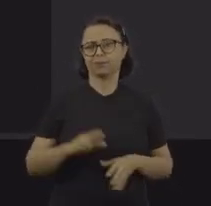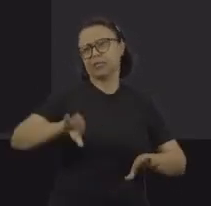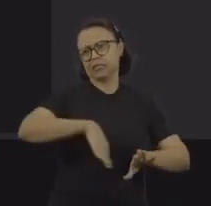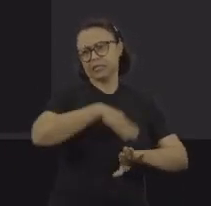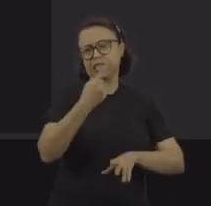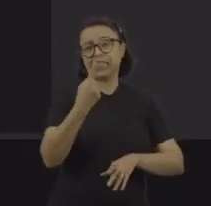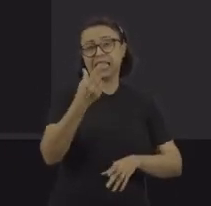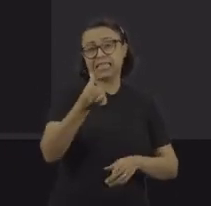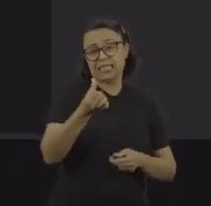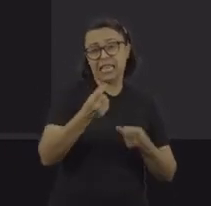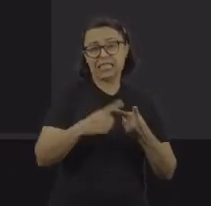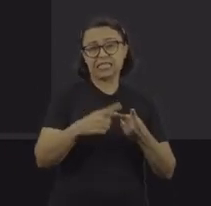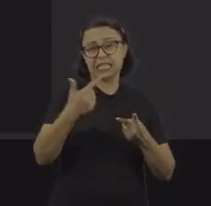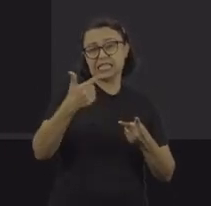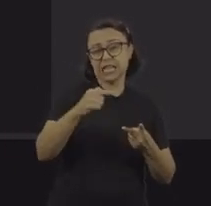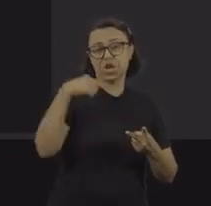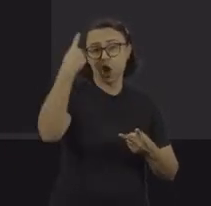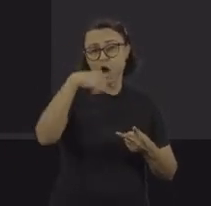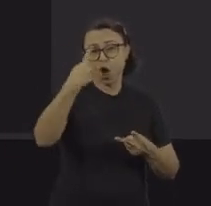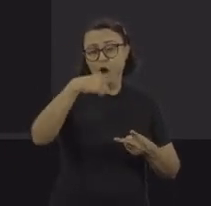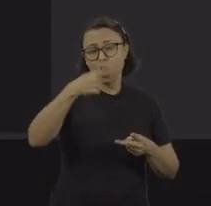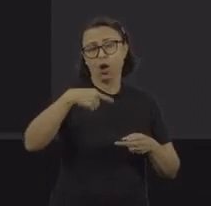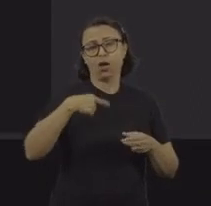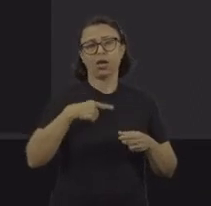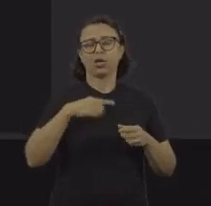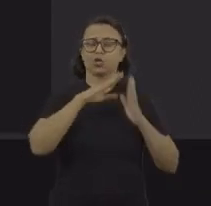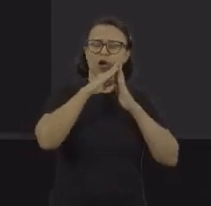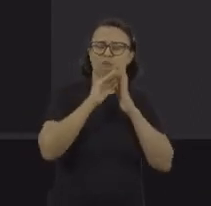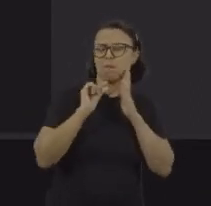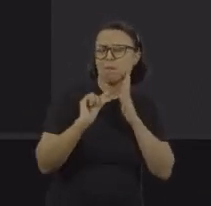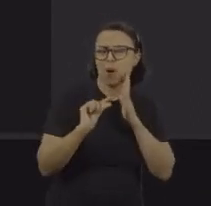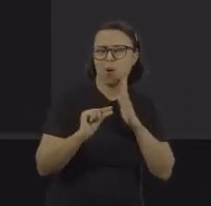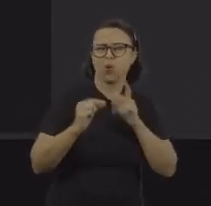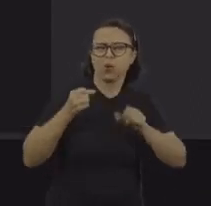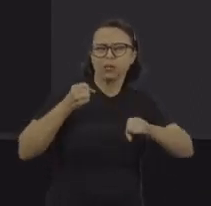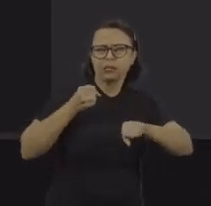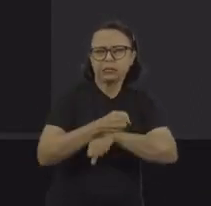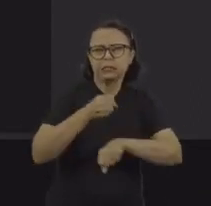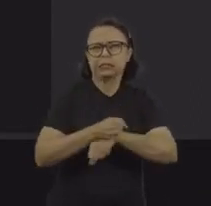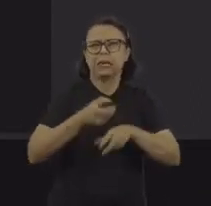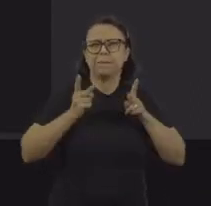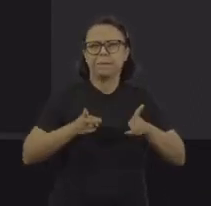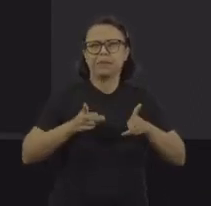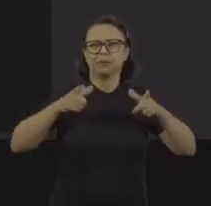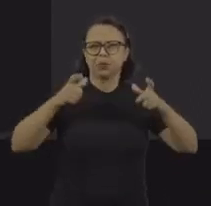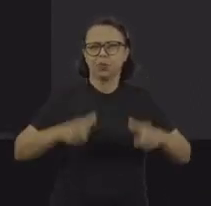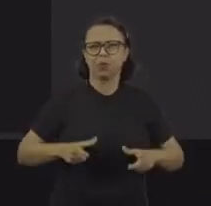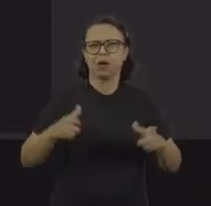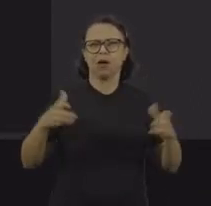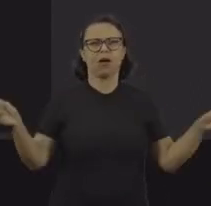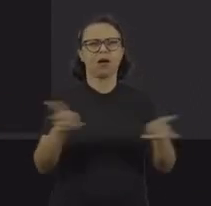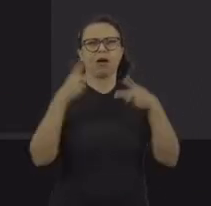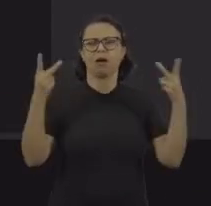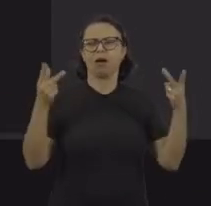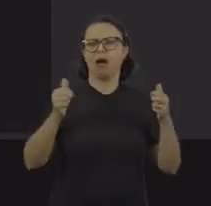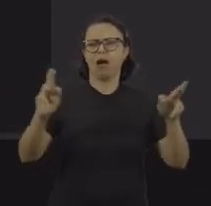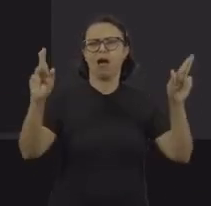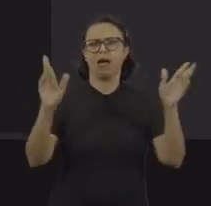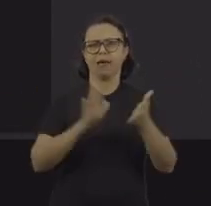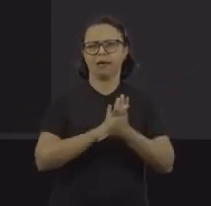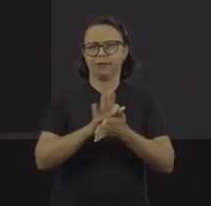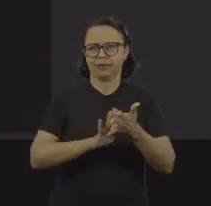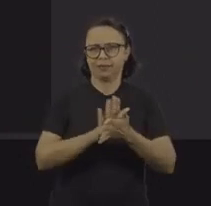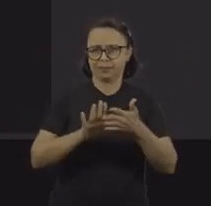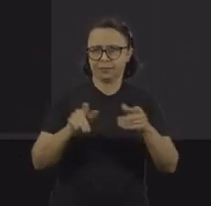de 16, 17 horas, com poucas horas de sono, trabalhando e vivendo no mesmo lugar, em situação em que os vincos